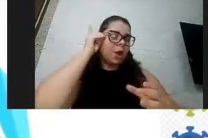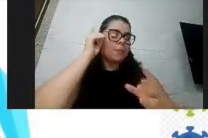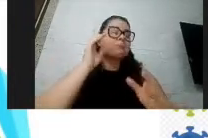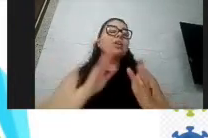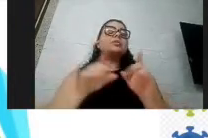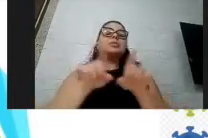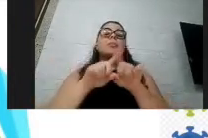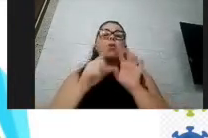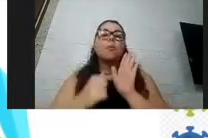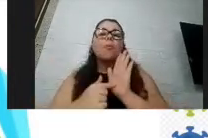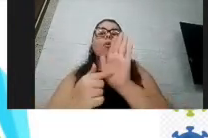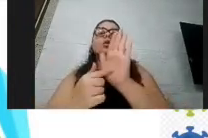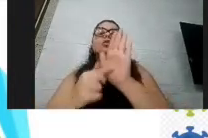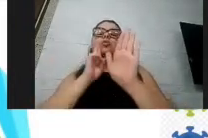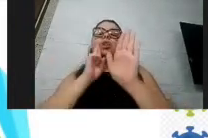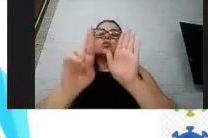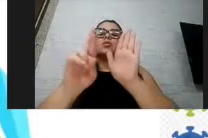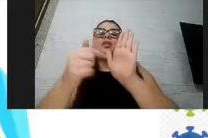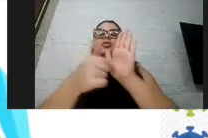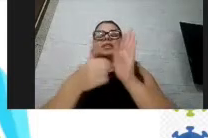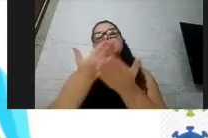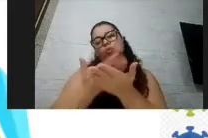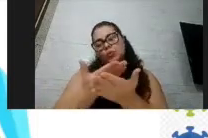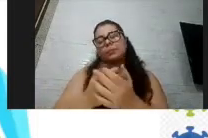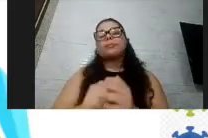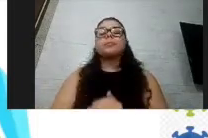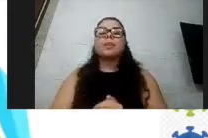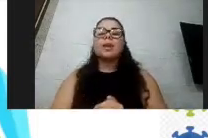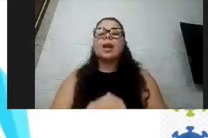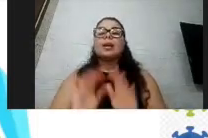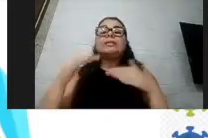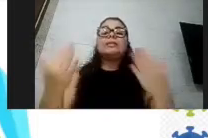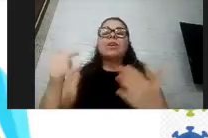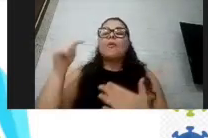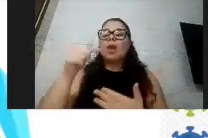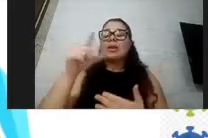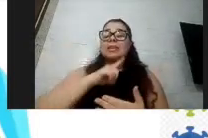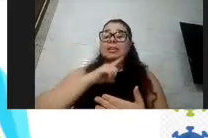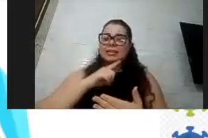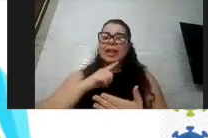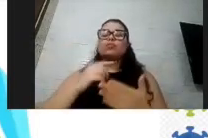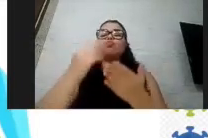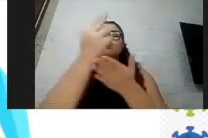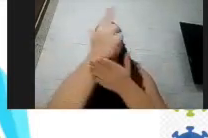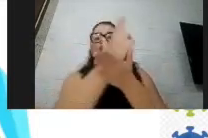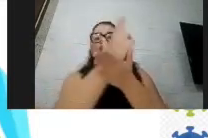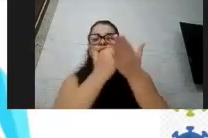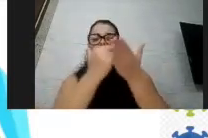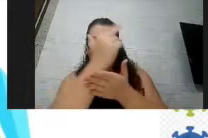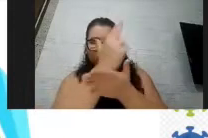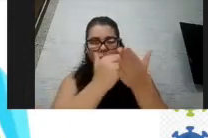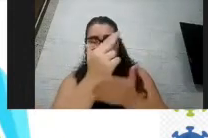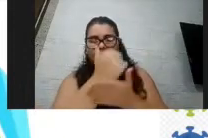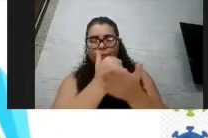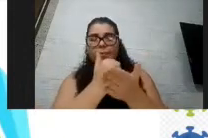conhecimento. Aqui tem uma ilustração, na verdade, de um